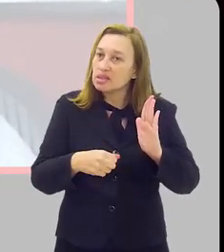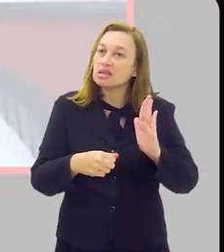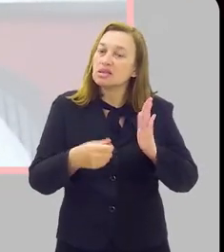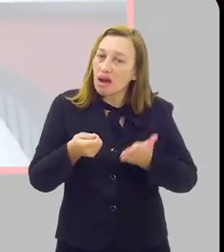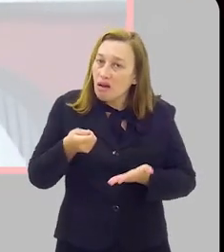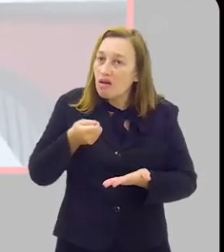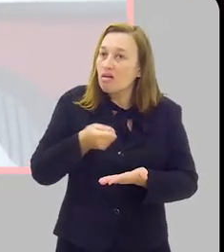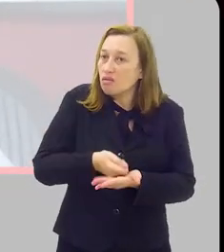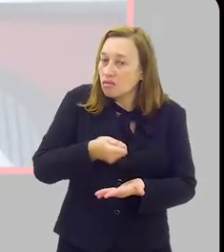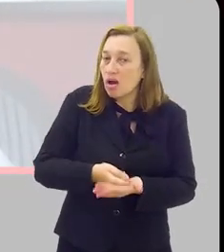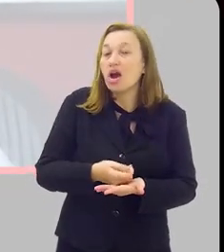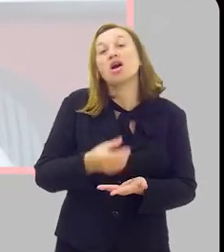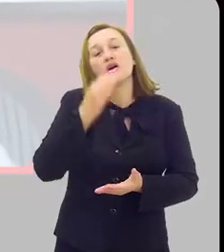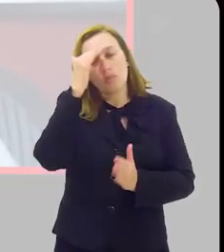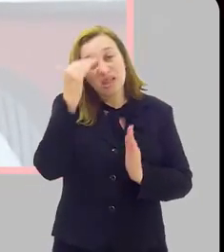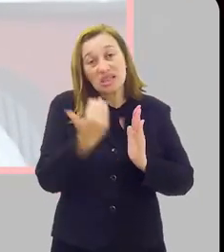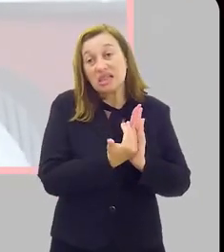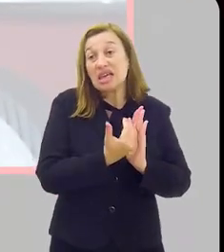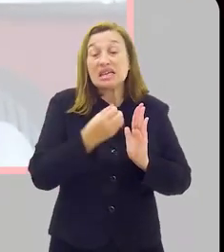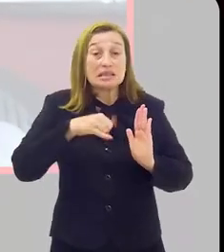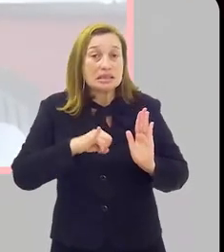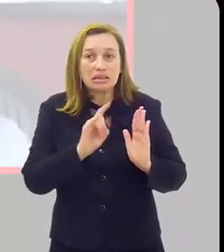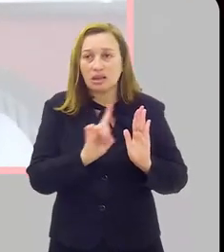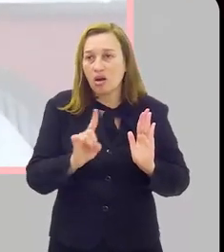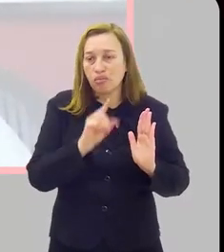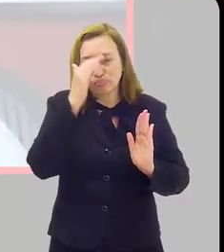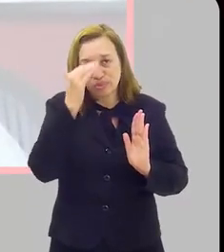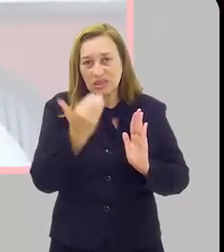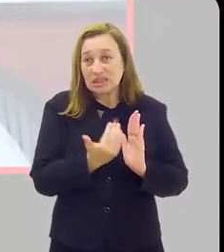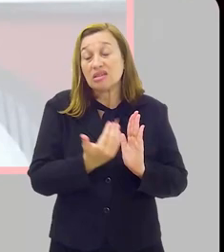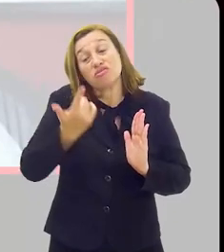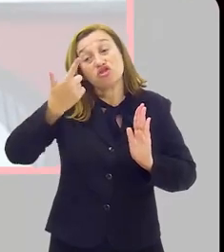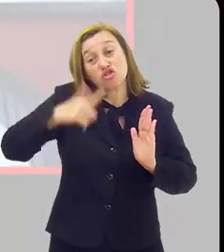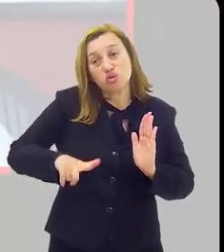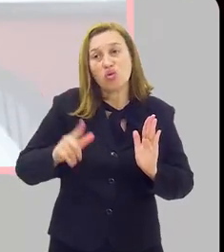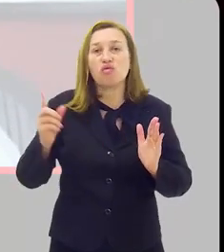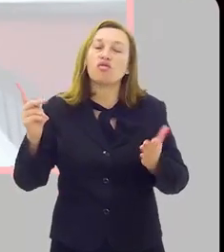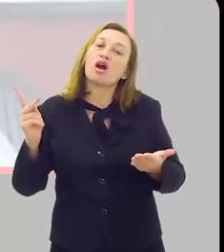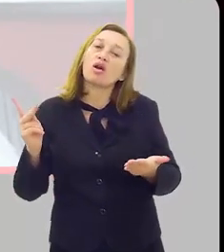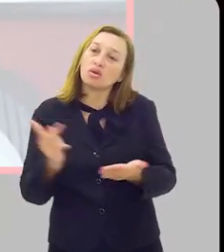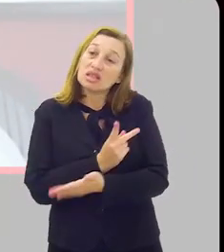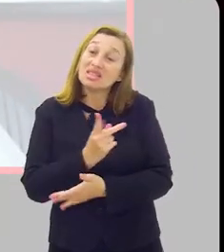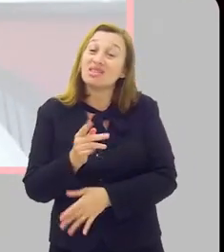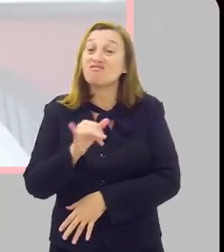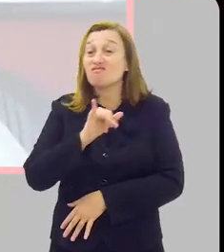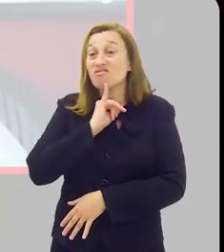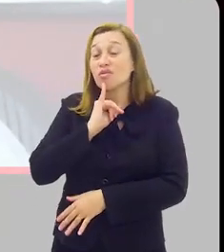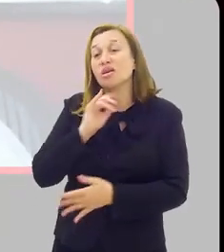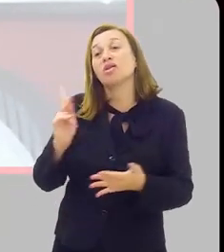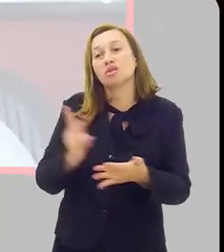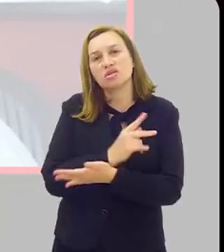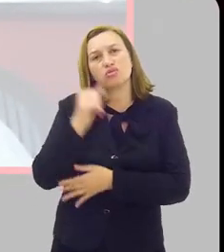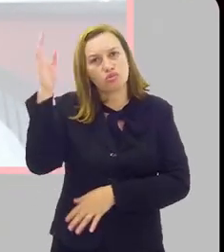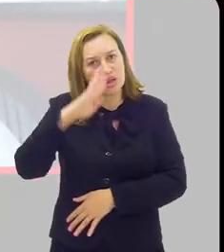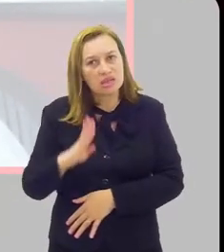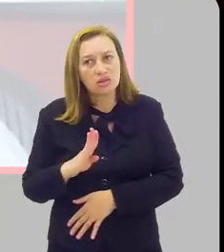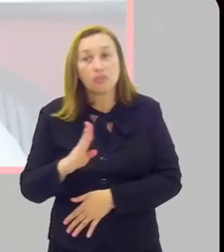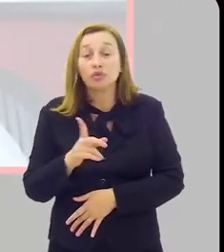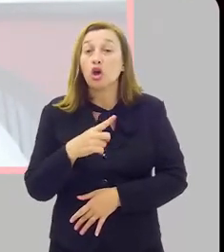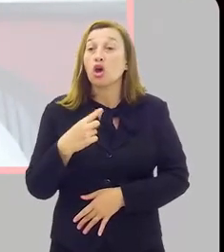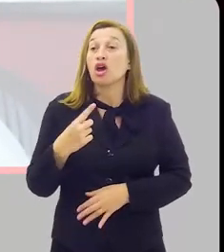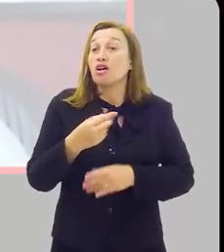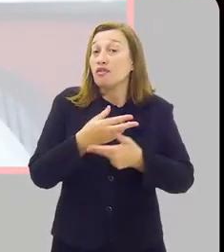justificativa e serem obedecidas. Caso contrário, vai acontecer de novo o que infelizmente aconteceu no Brasil.